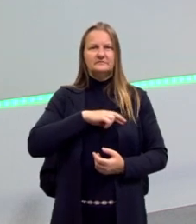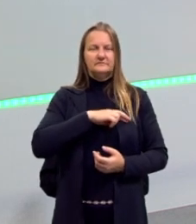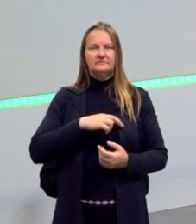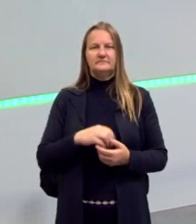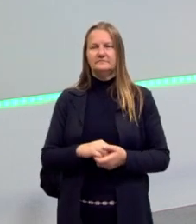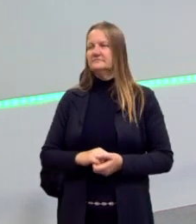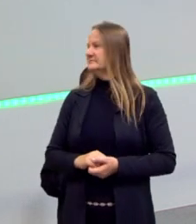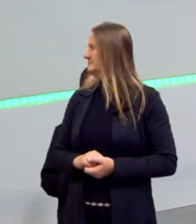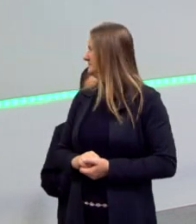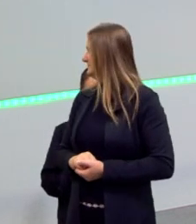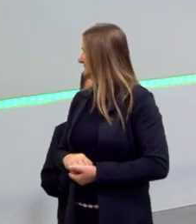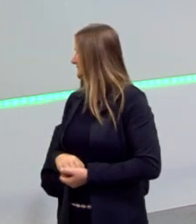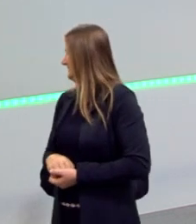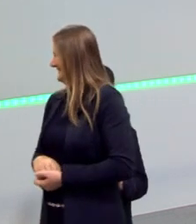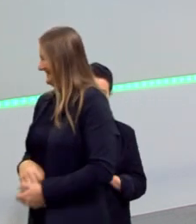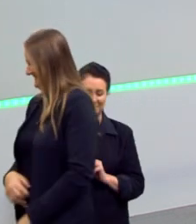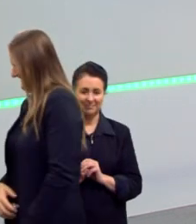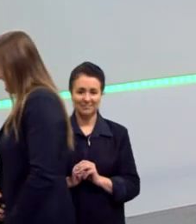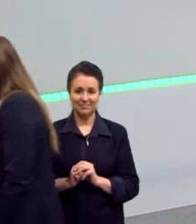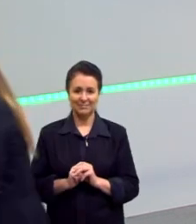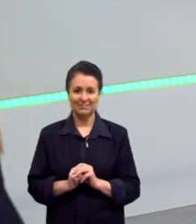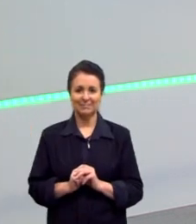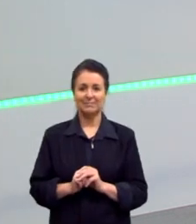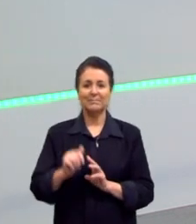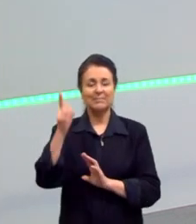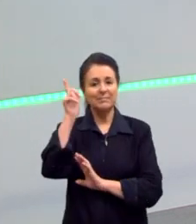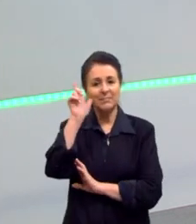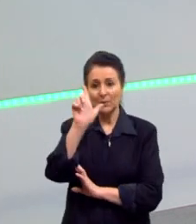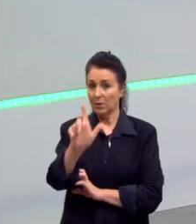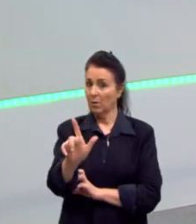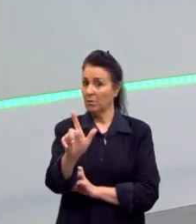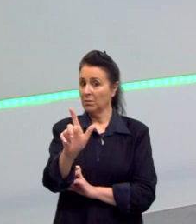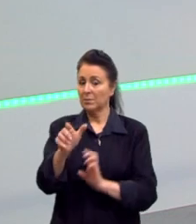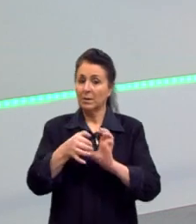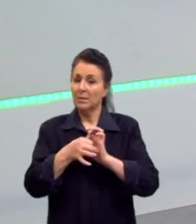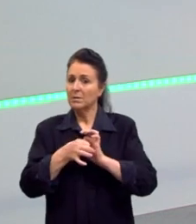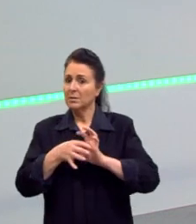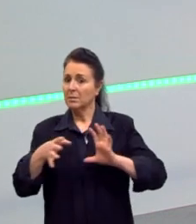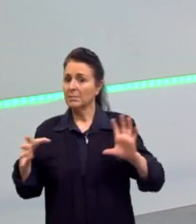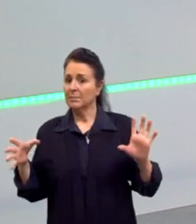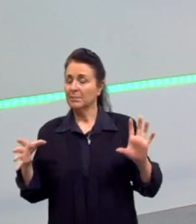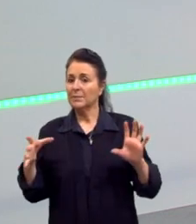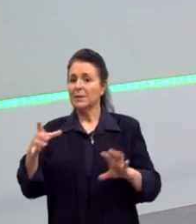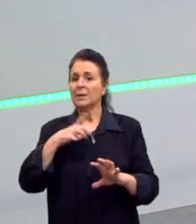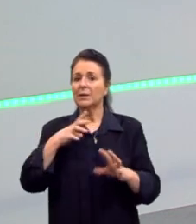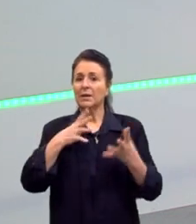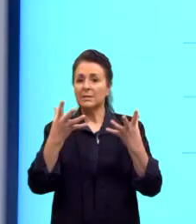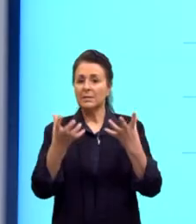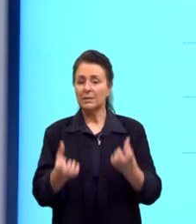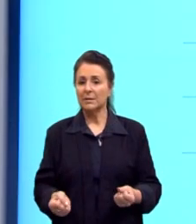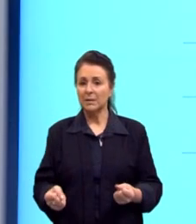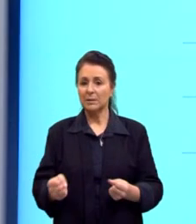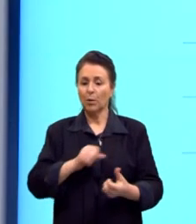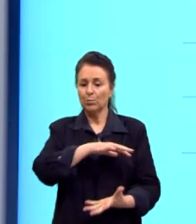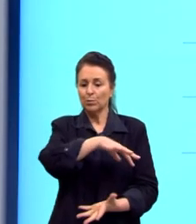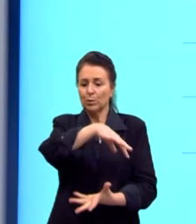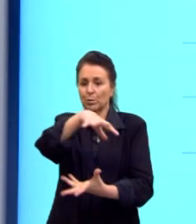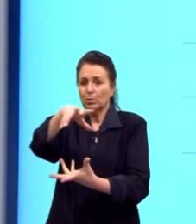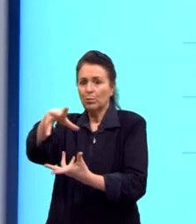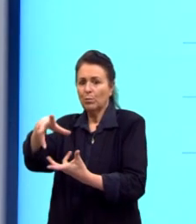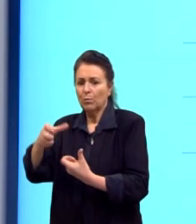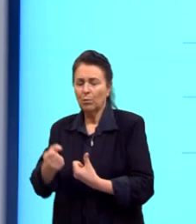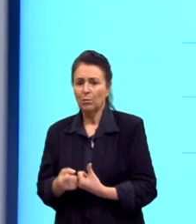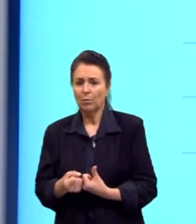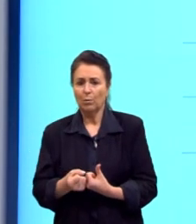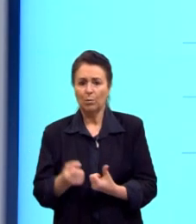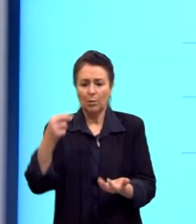Principalmente das amarras europeias. Mas não consegue. E a gente tem aqui a aceitação do mundo. Como ele se apresenta. Então esse mundo